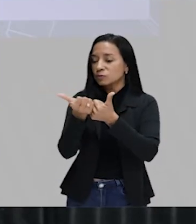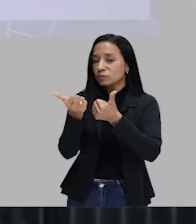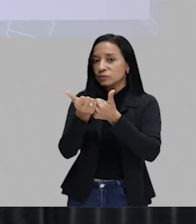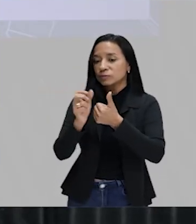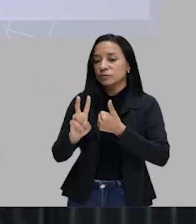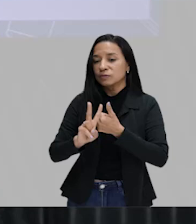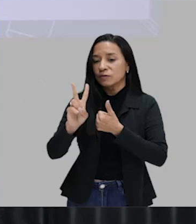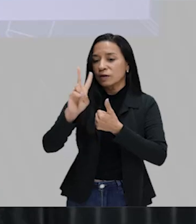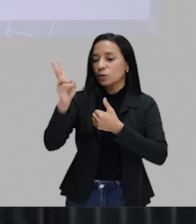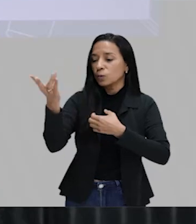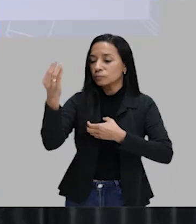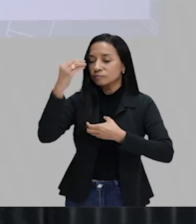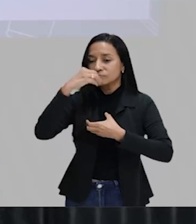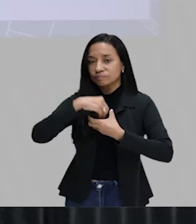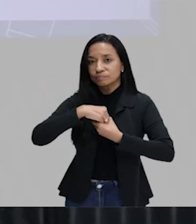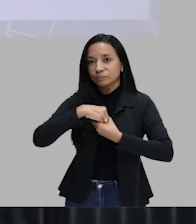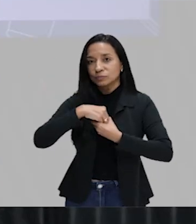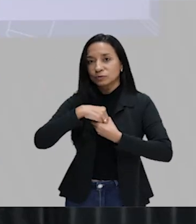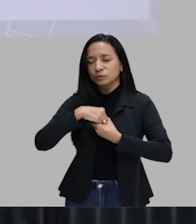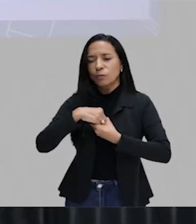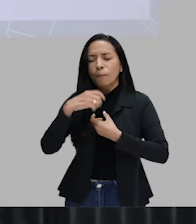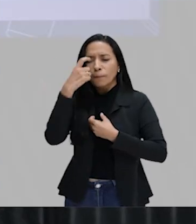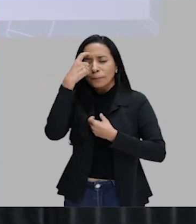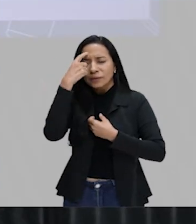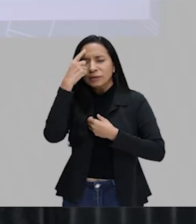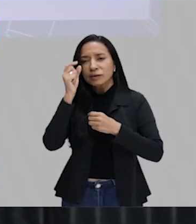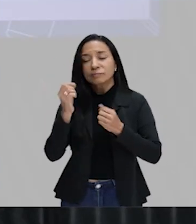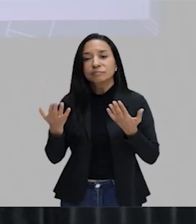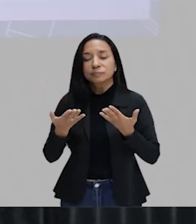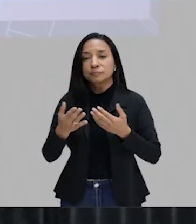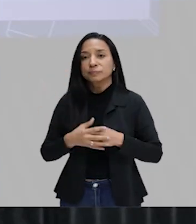extremamente subjetivos. Deixa eu pensar aqui.